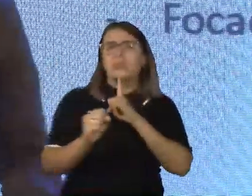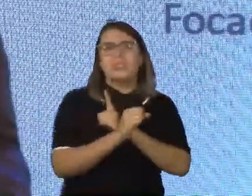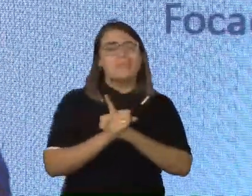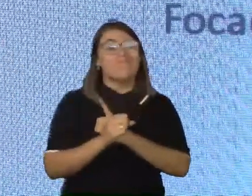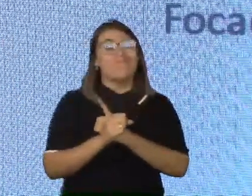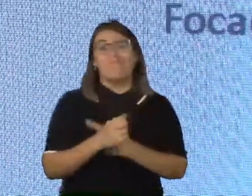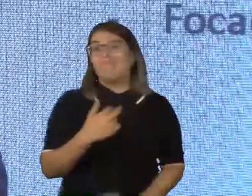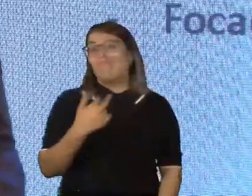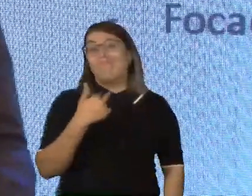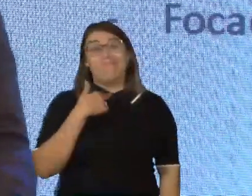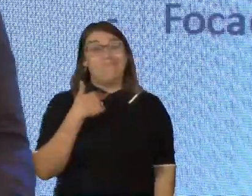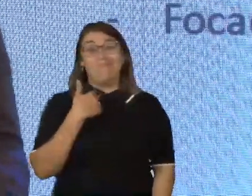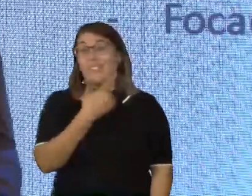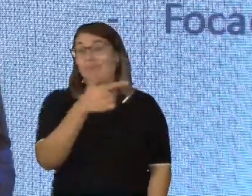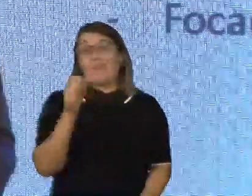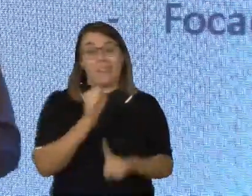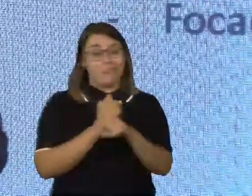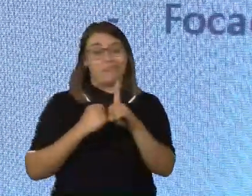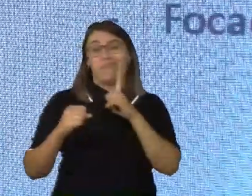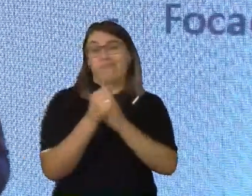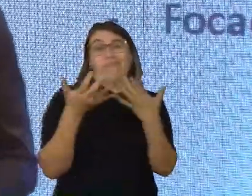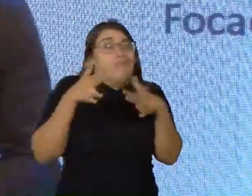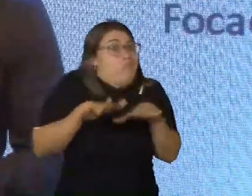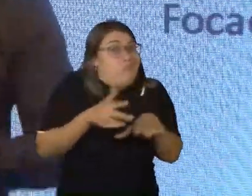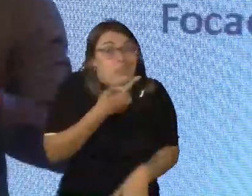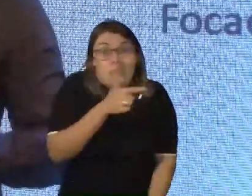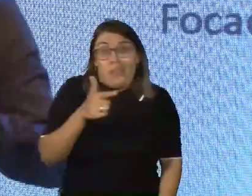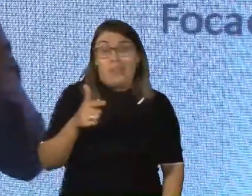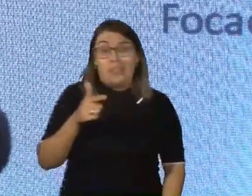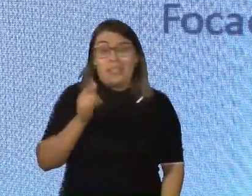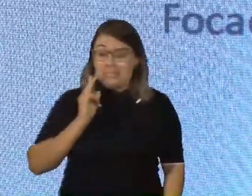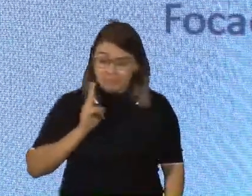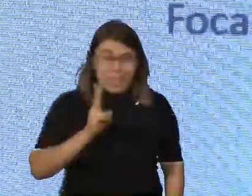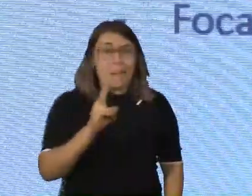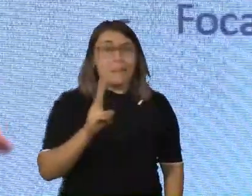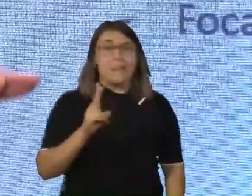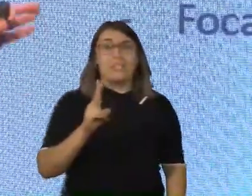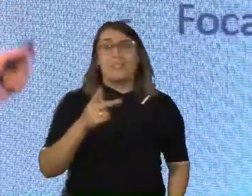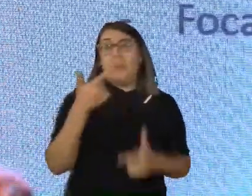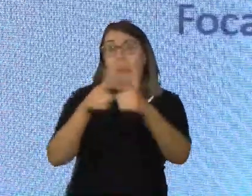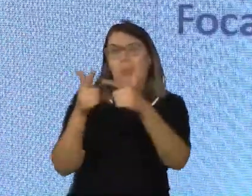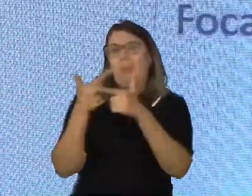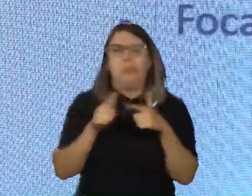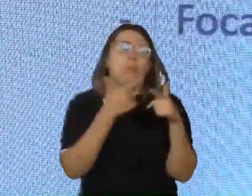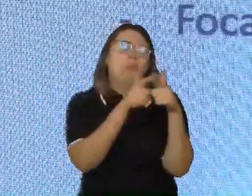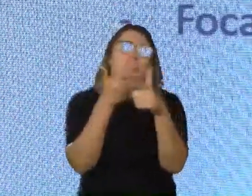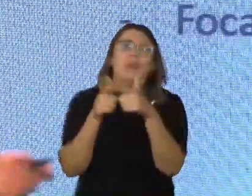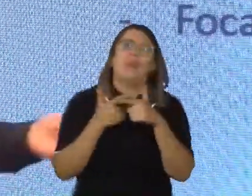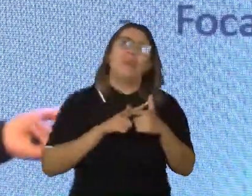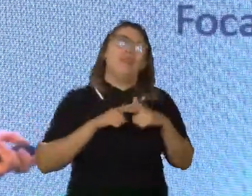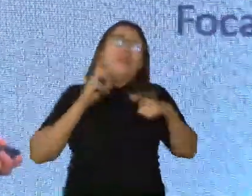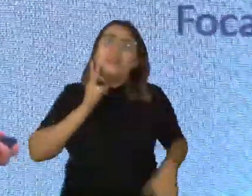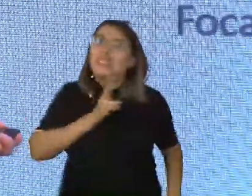preparada, Alex, para fazer inclusão social. Nós não vamos conseguir. Sempre vai colocar problema na escassez que no mundo